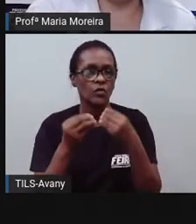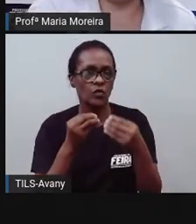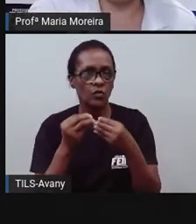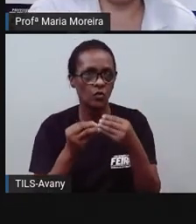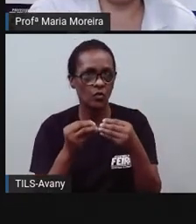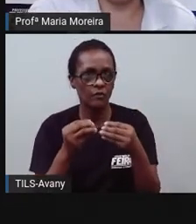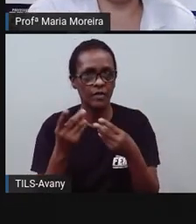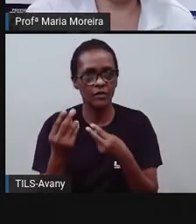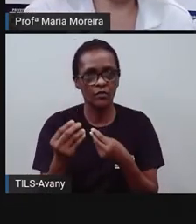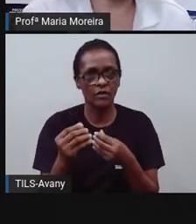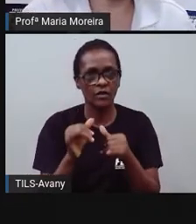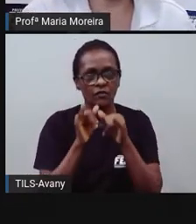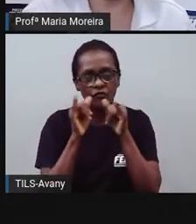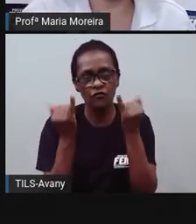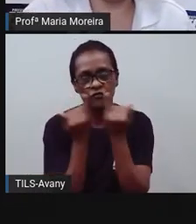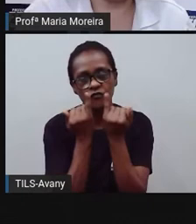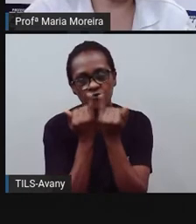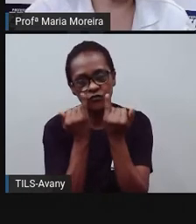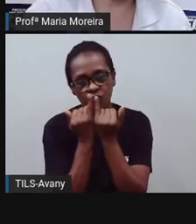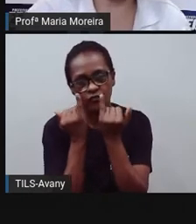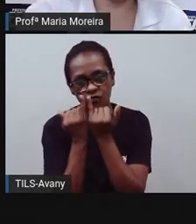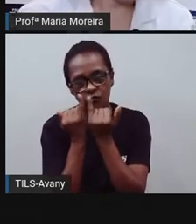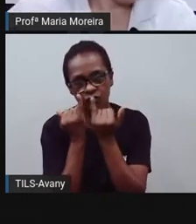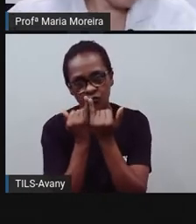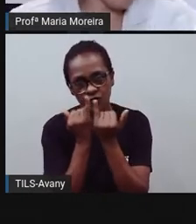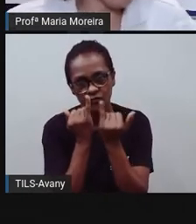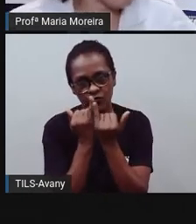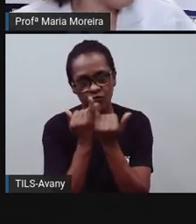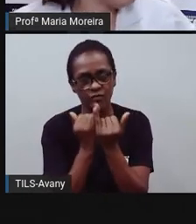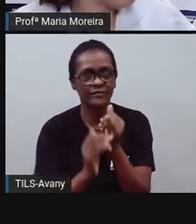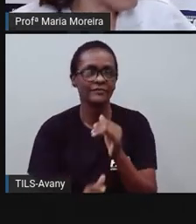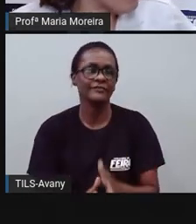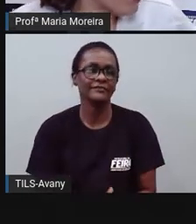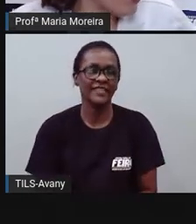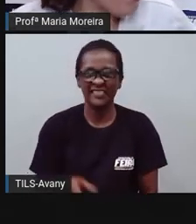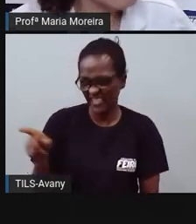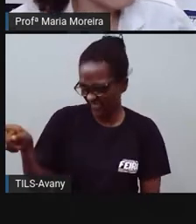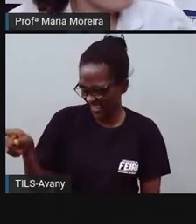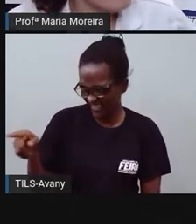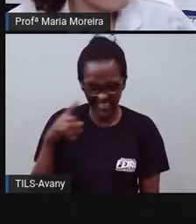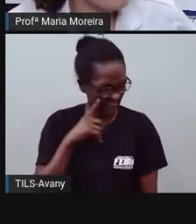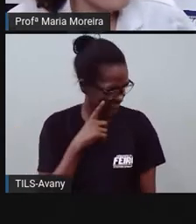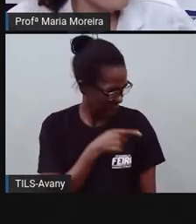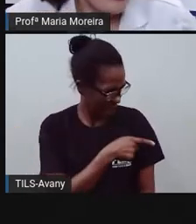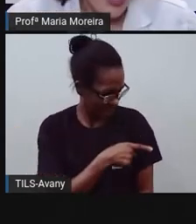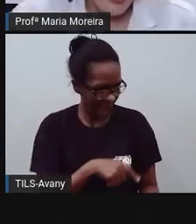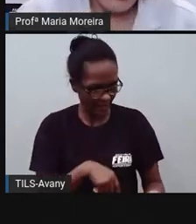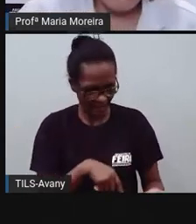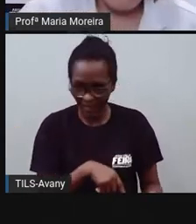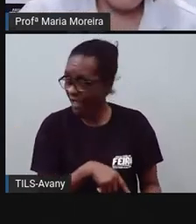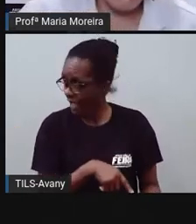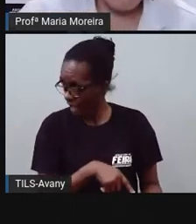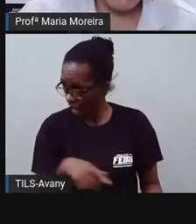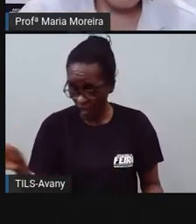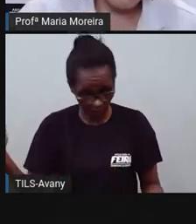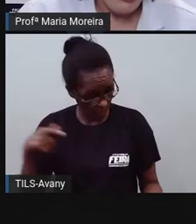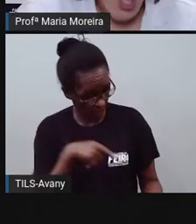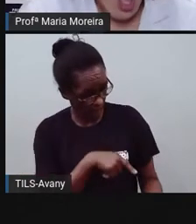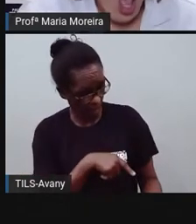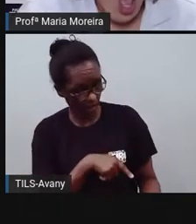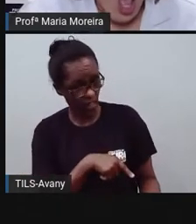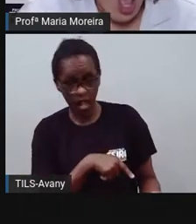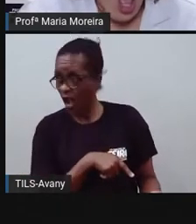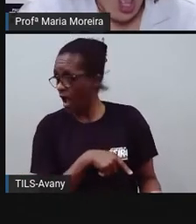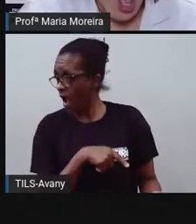né, eu ia dizer o seguinte, olha, aconteceu tal, ia fazer um resumo, olha, você viu que fulano fez com não sei quem? Fez isso isso. Aí a outra pessoa ia perguntar.